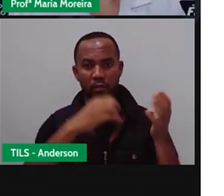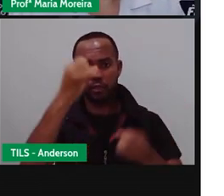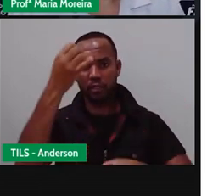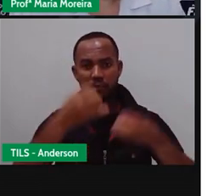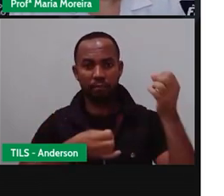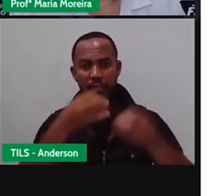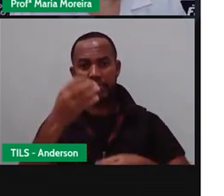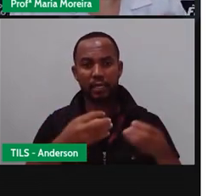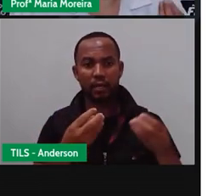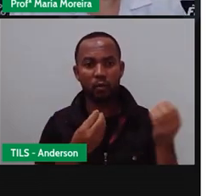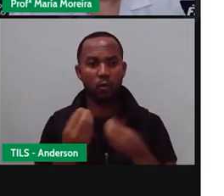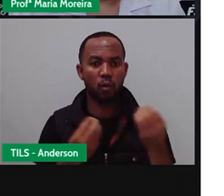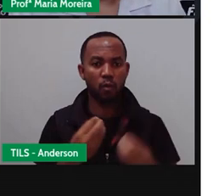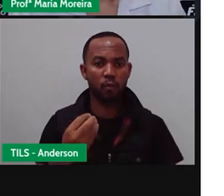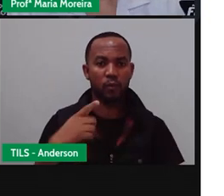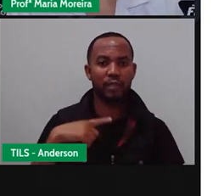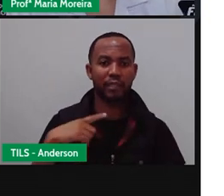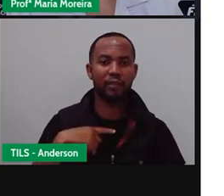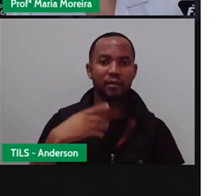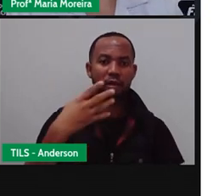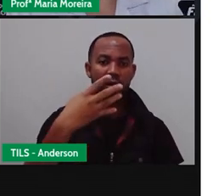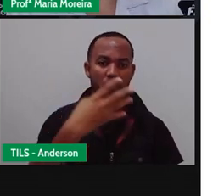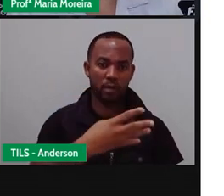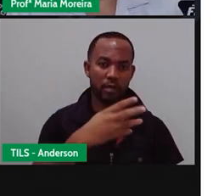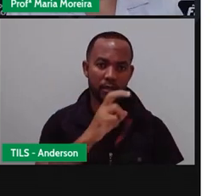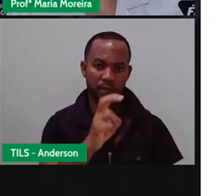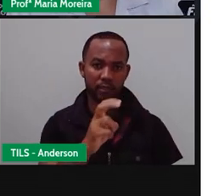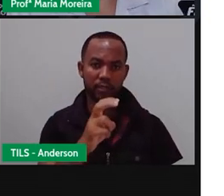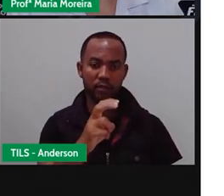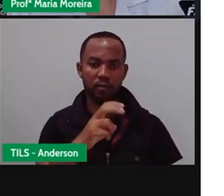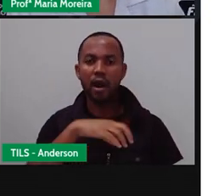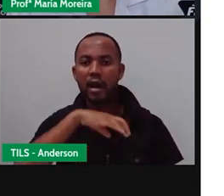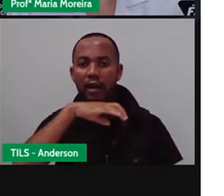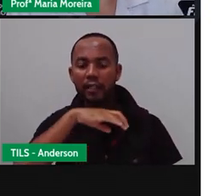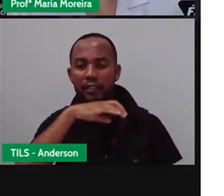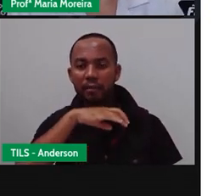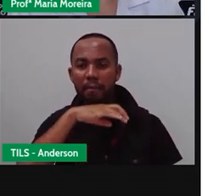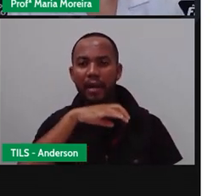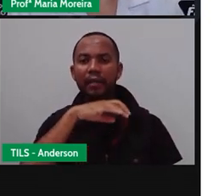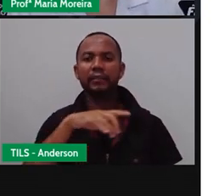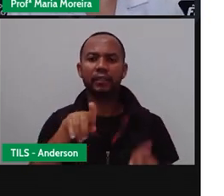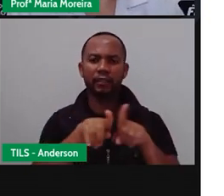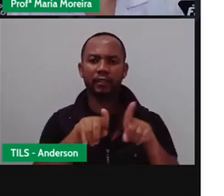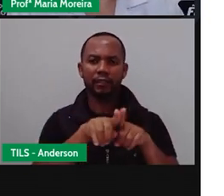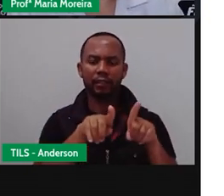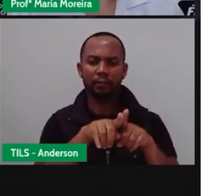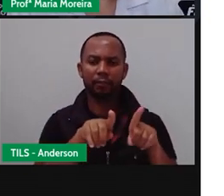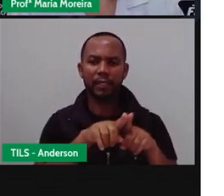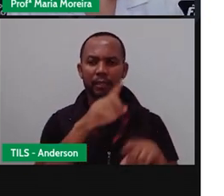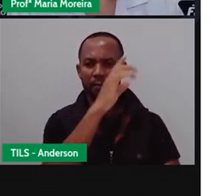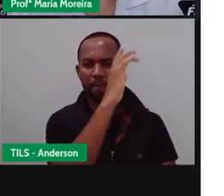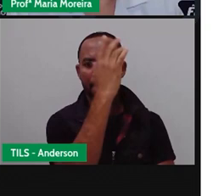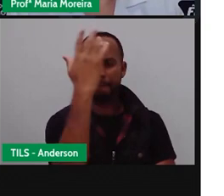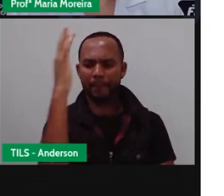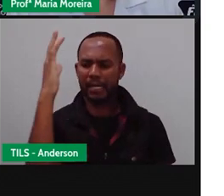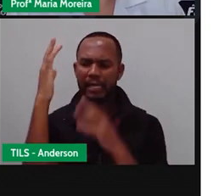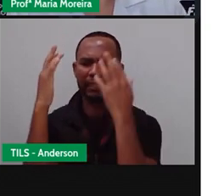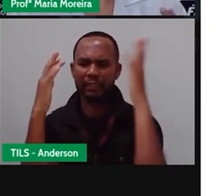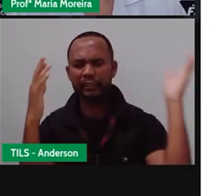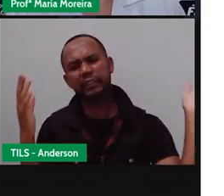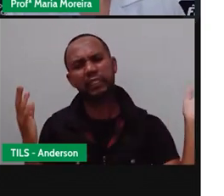45 mil espécies de animais, né, plantas e fungos. Olha só,